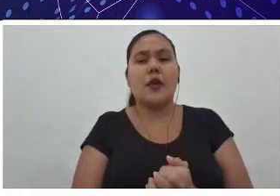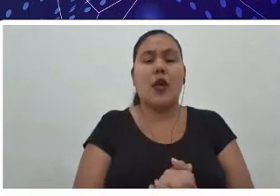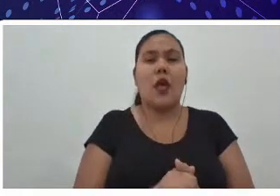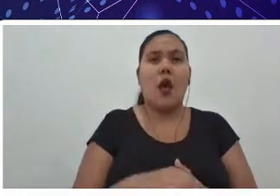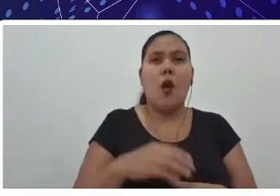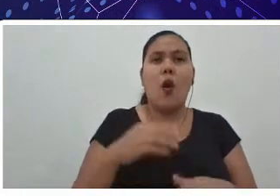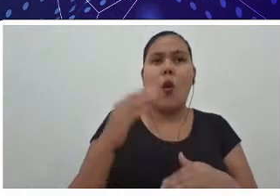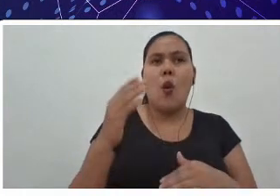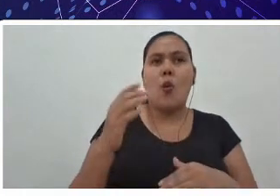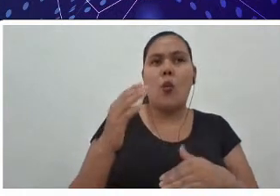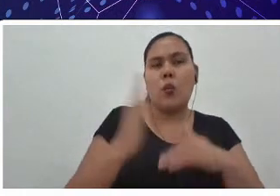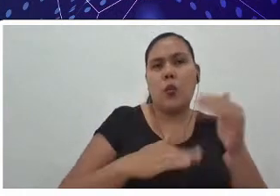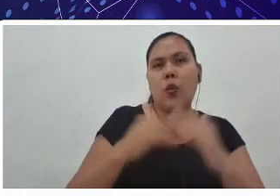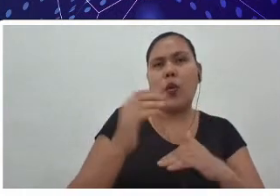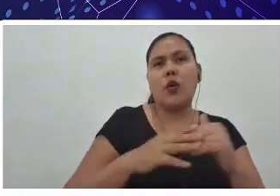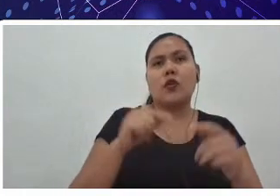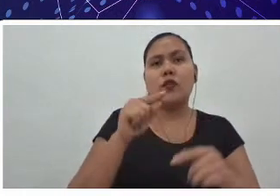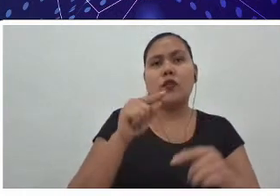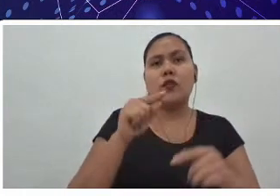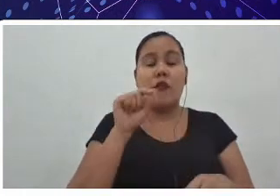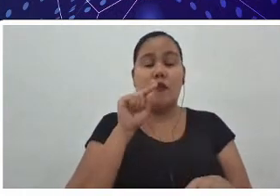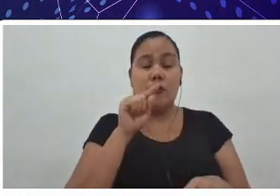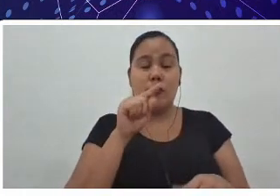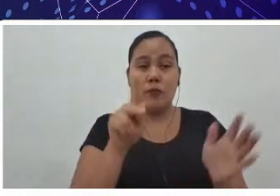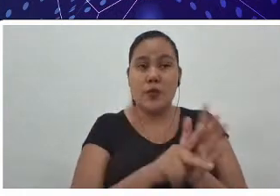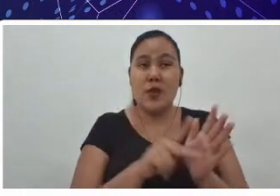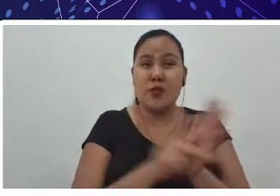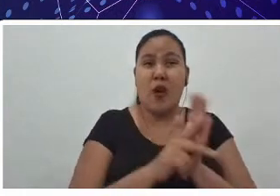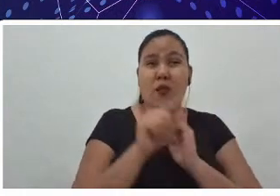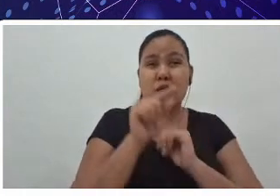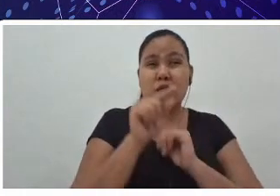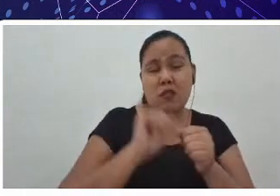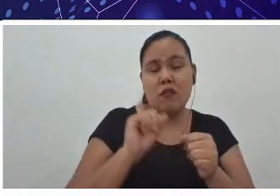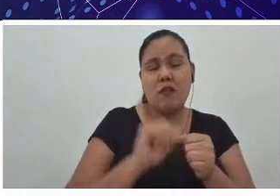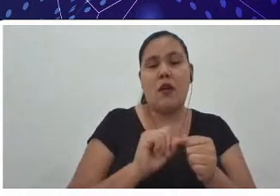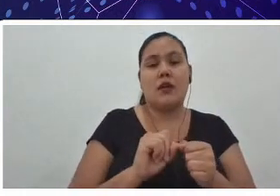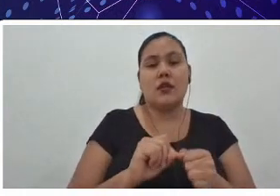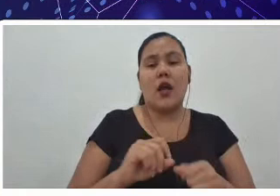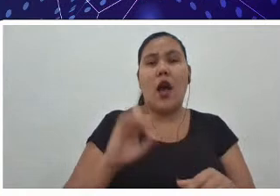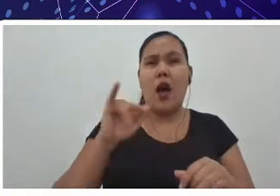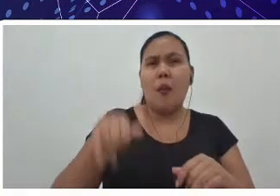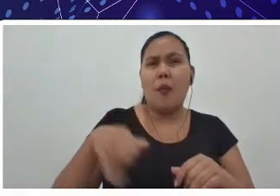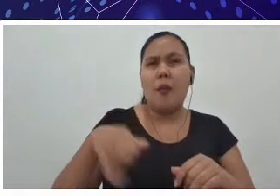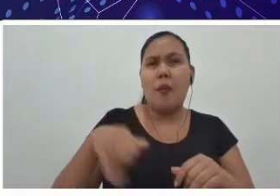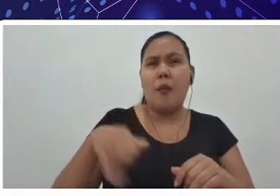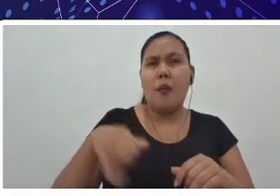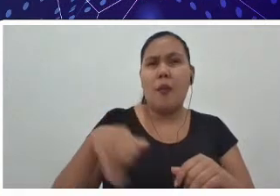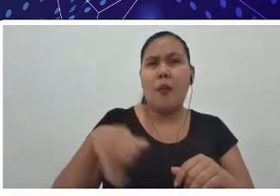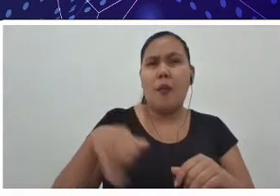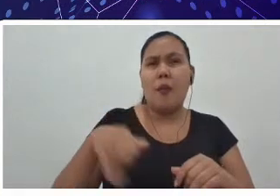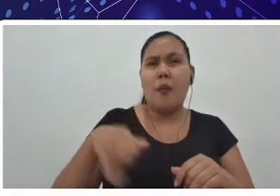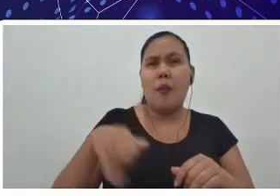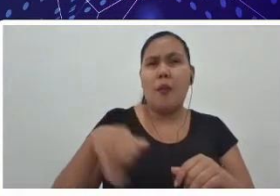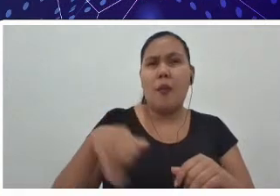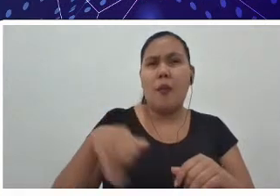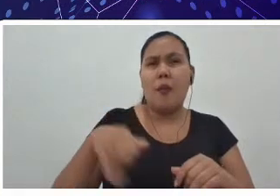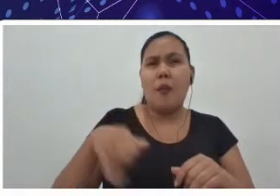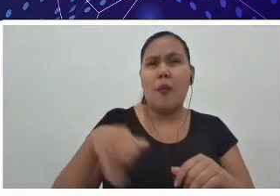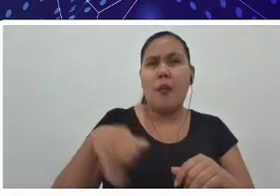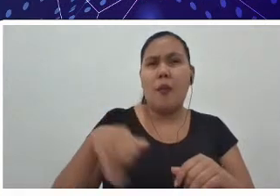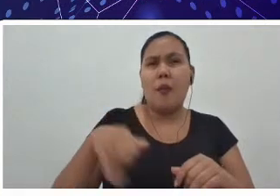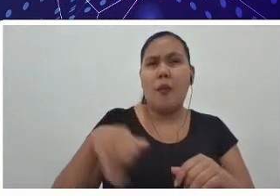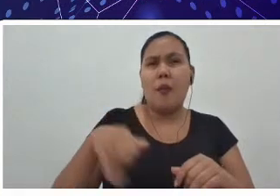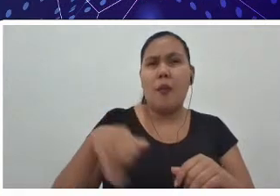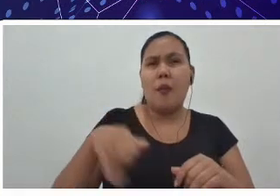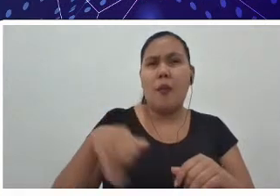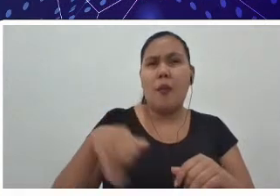aproveitem todas essas oportunidades nesses cinco anos, que vão ser oportunidades maravilhosas, não percam nenhuma, vocês